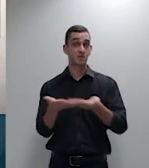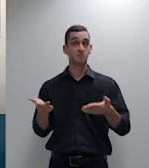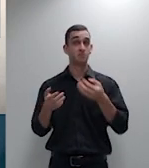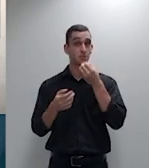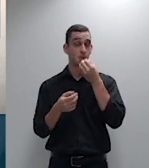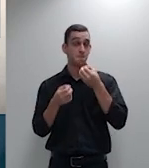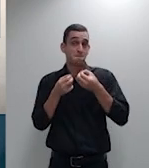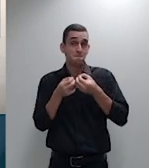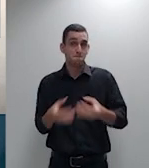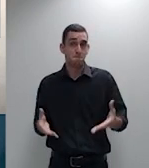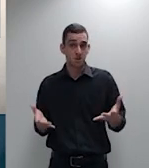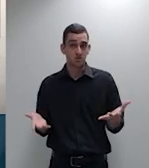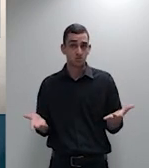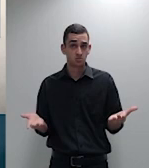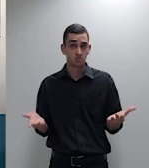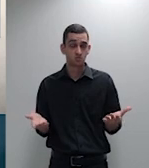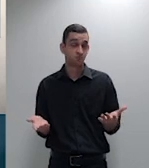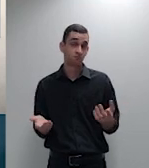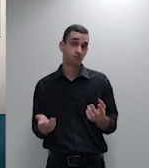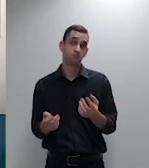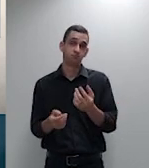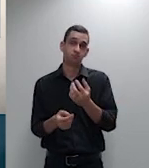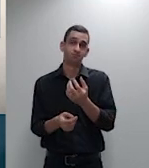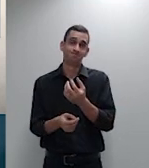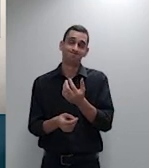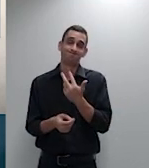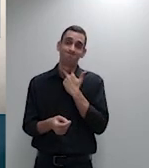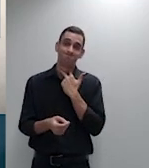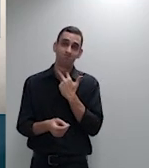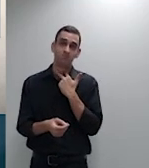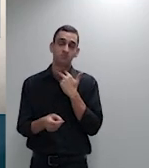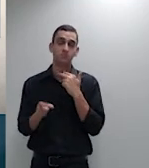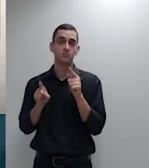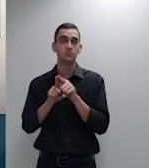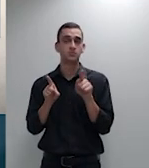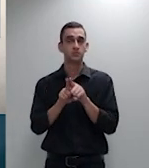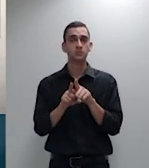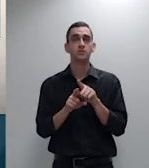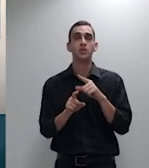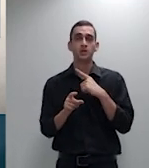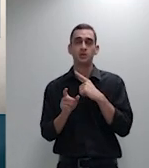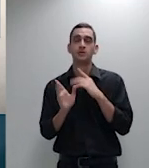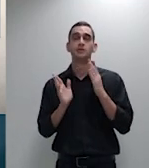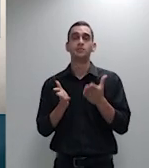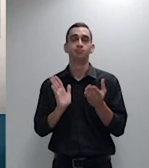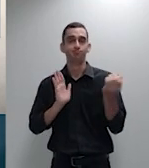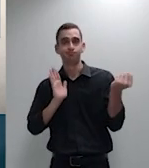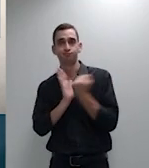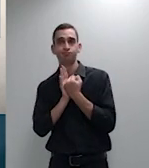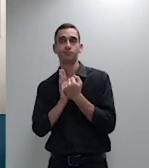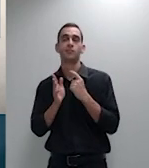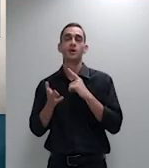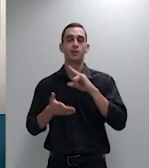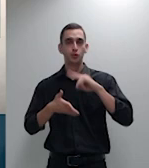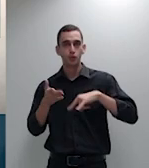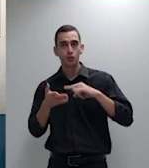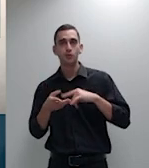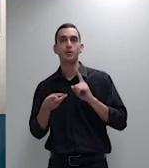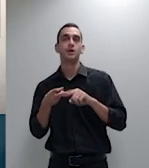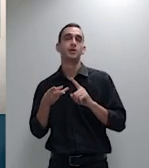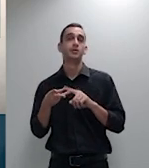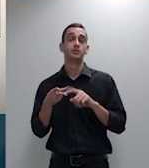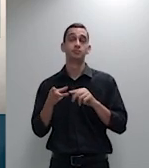esse carimbo que tem sido feito tem resolução tem documento tem atuária indefira o